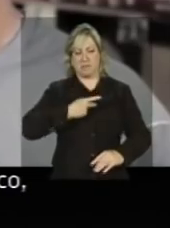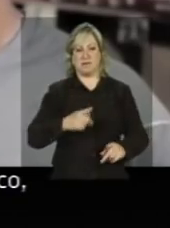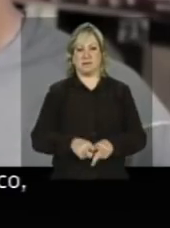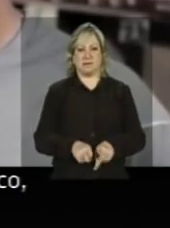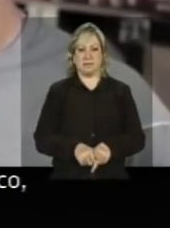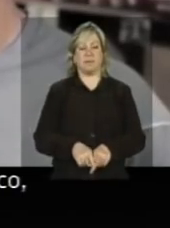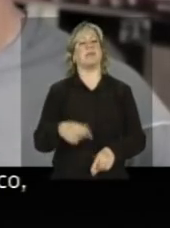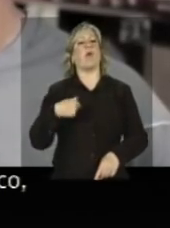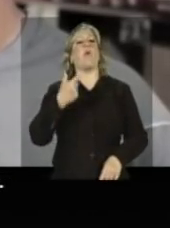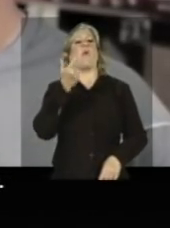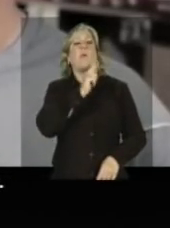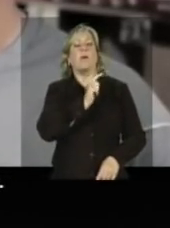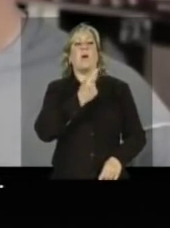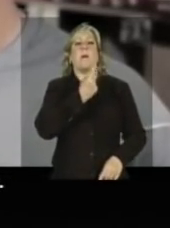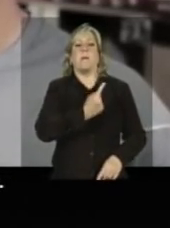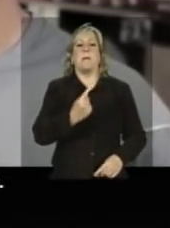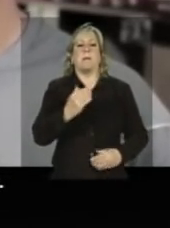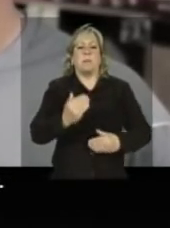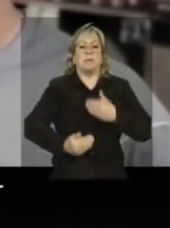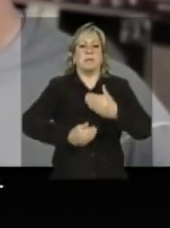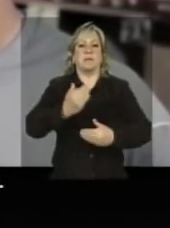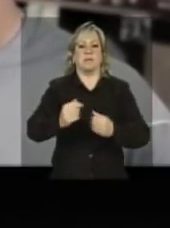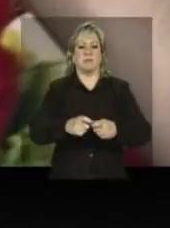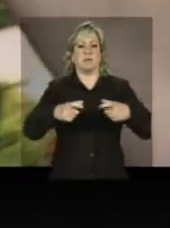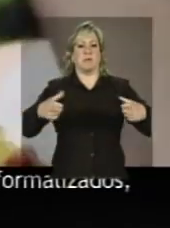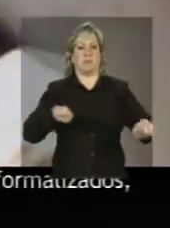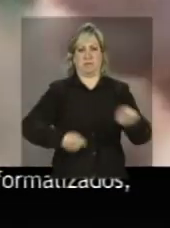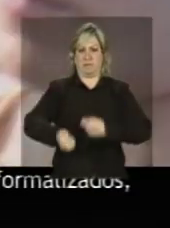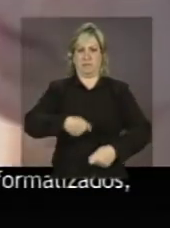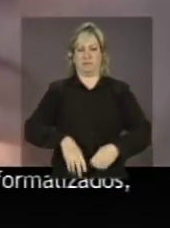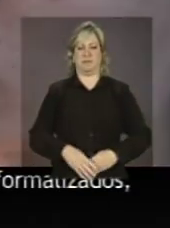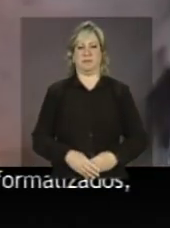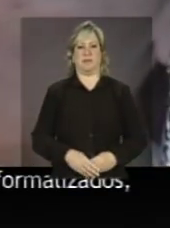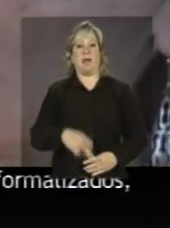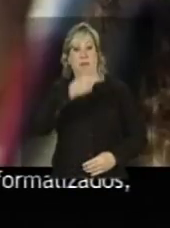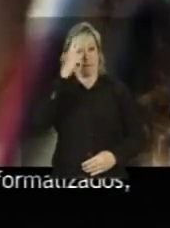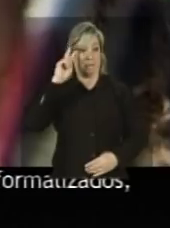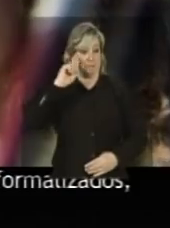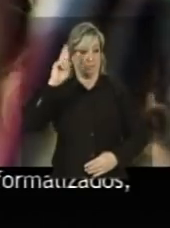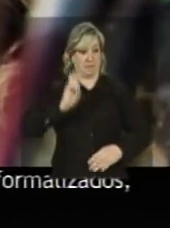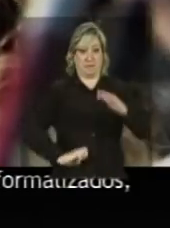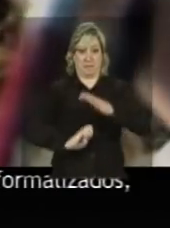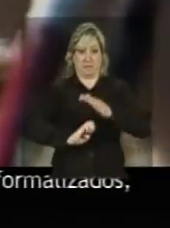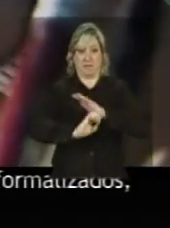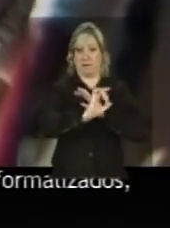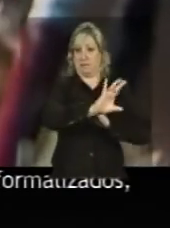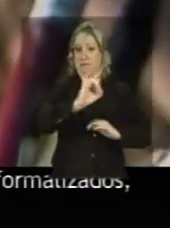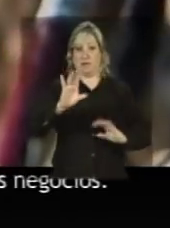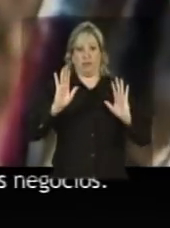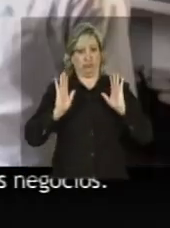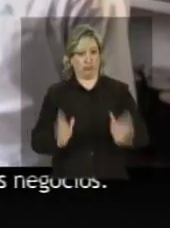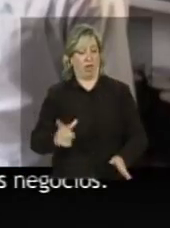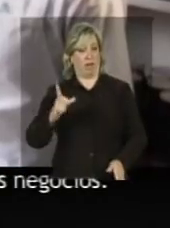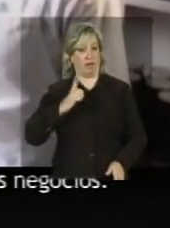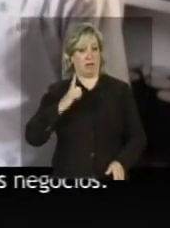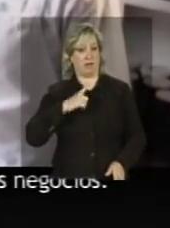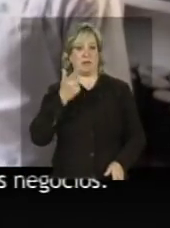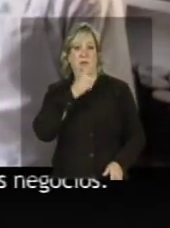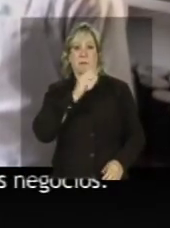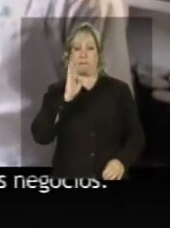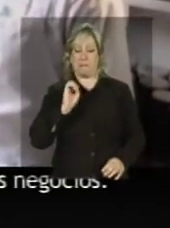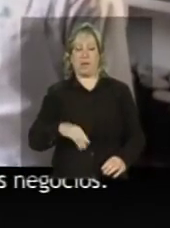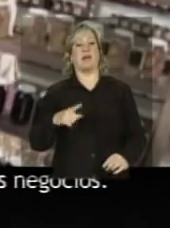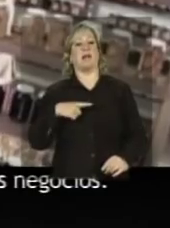consegui, de pouco a pouco, aumentar meu comércio. Para os empreendedores individuais já formalizados, é crédito